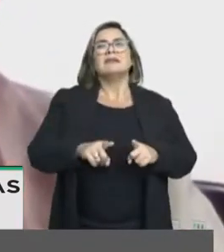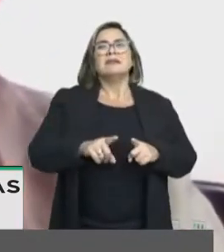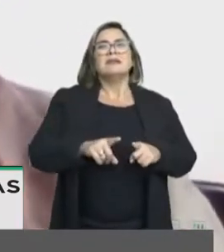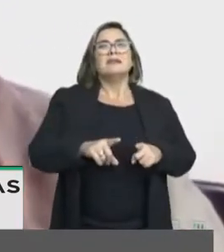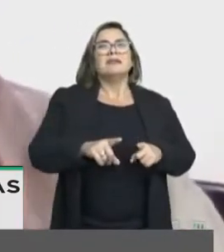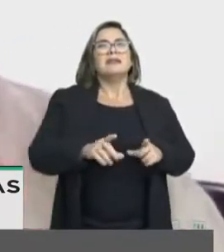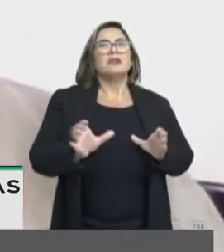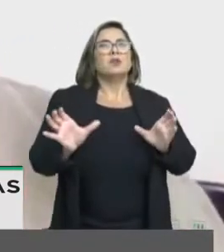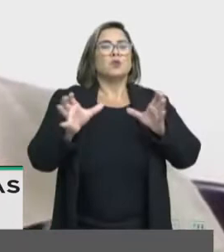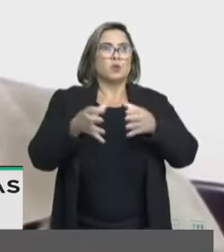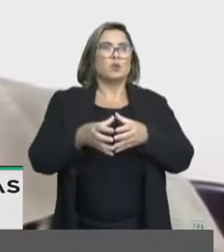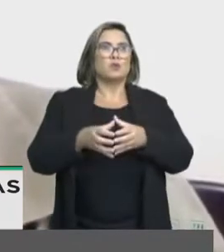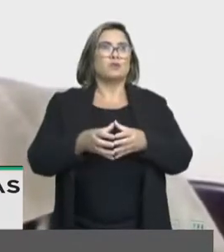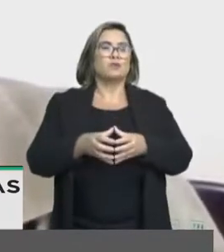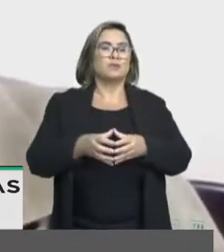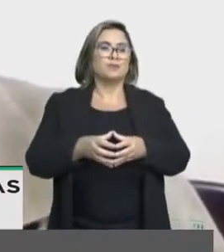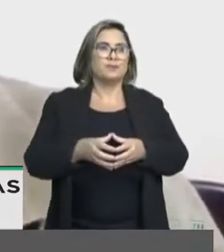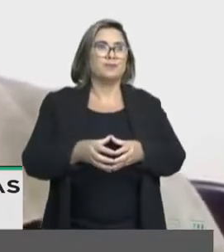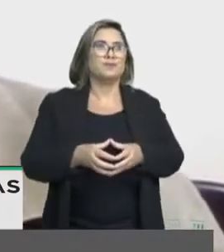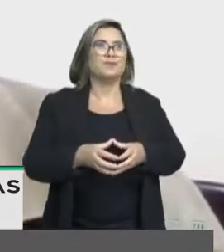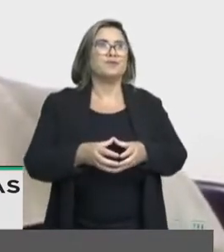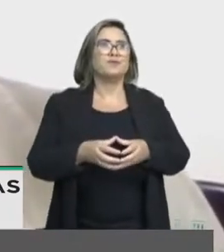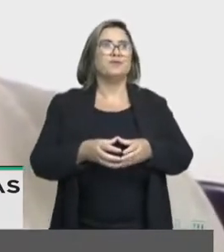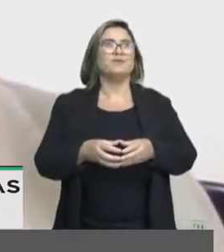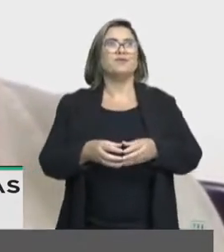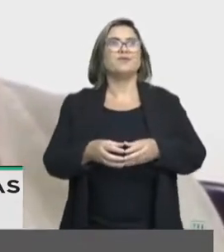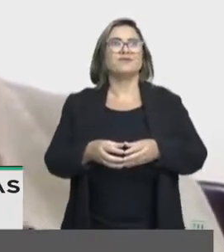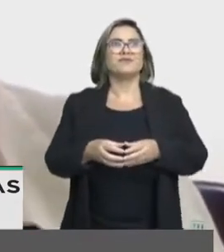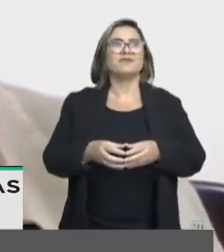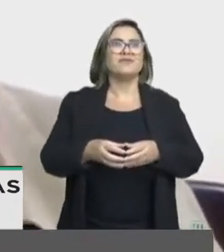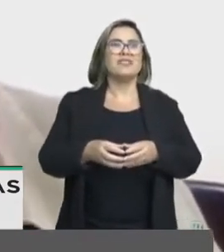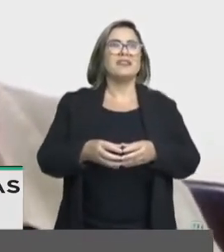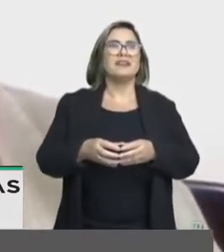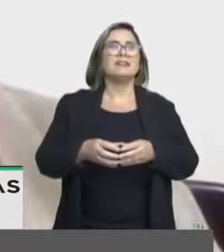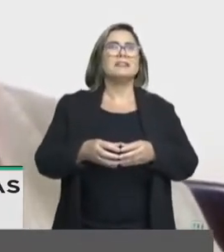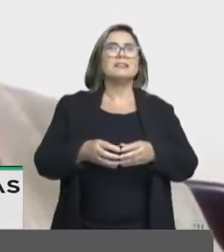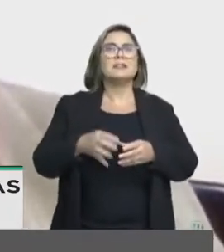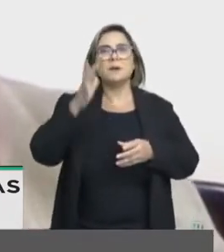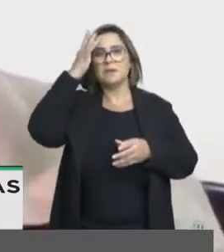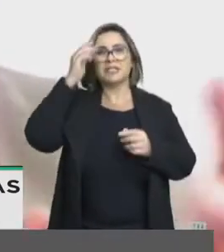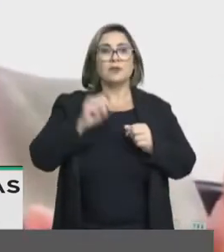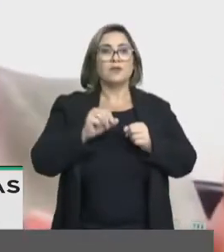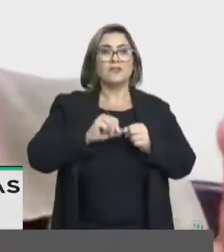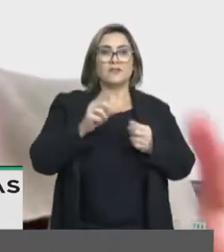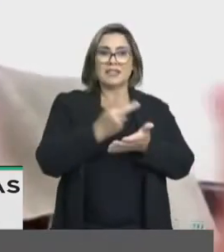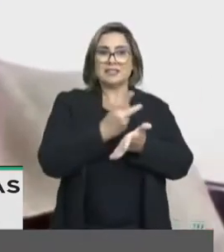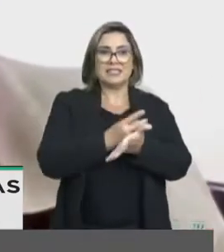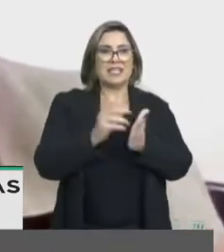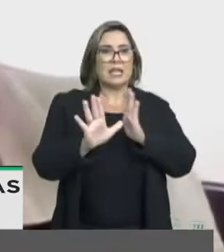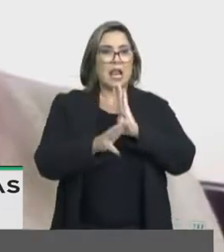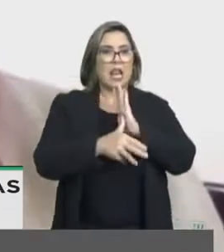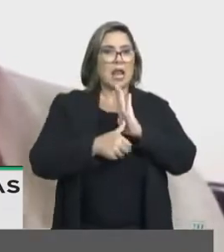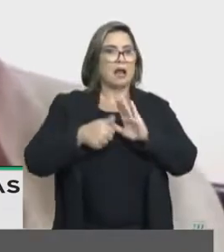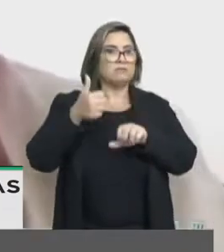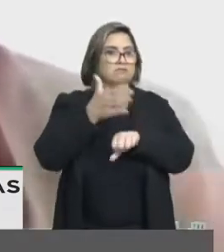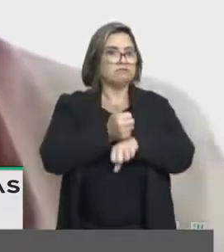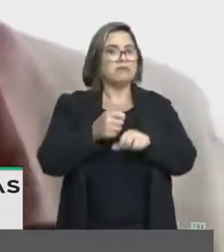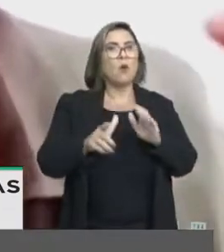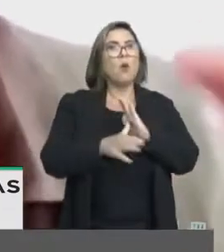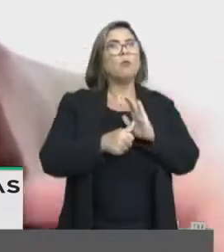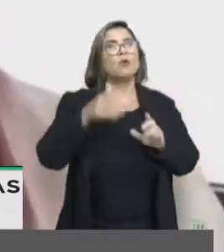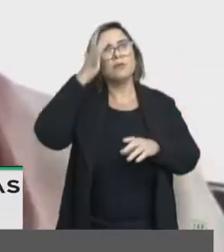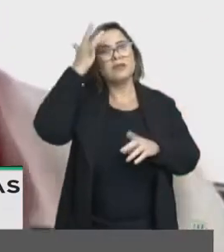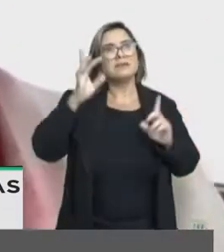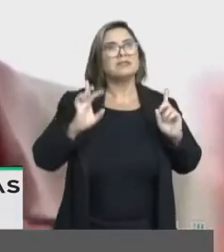para aqueles que cometem estelionato contra pessoas com deficiência, e o movimento de pessoas com deficiência quer ser escutado sobre isso, como